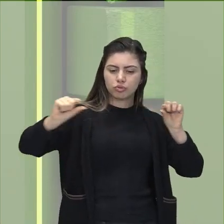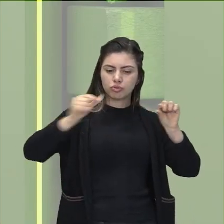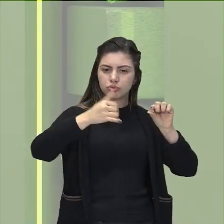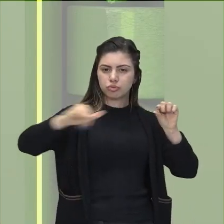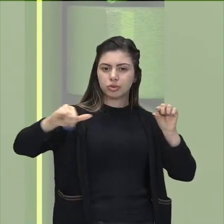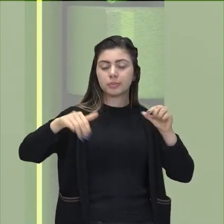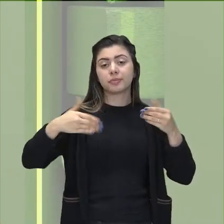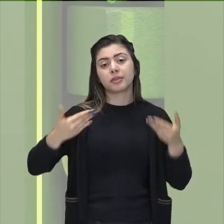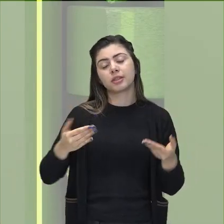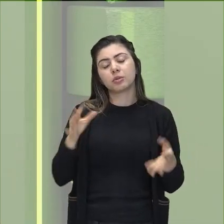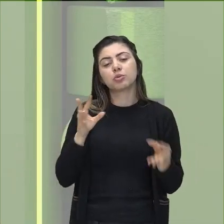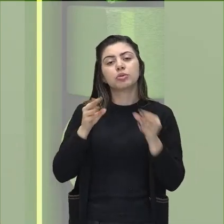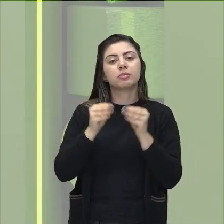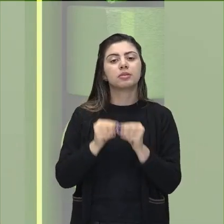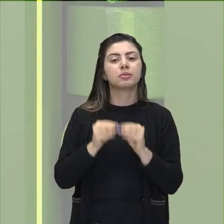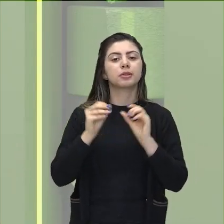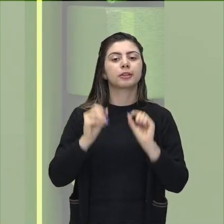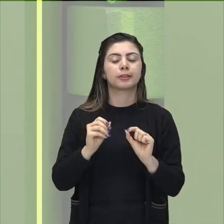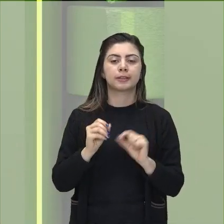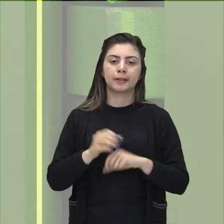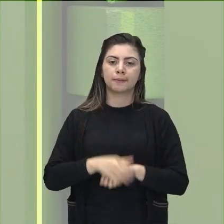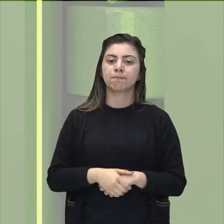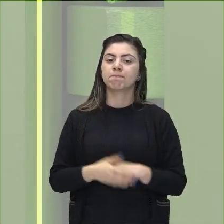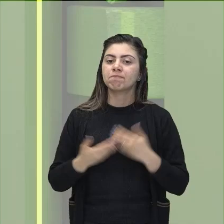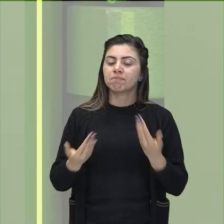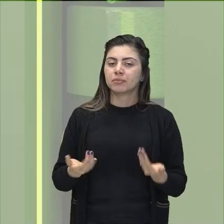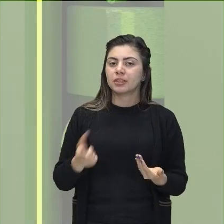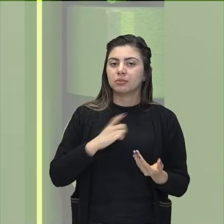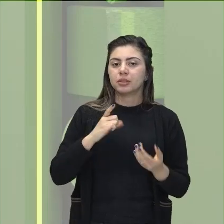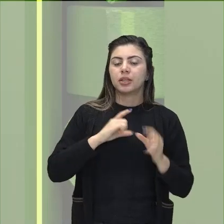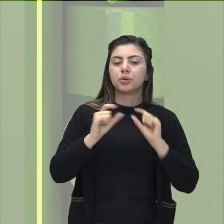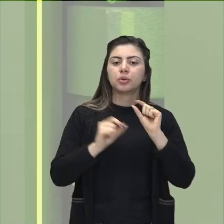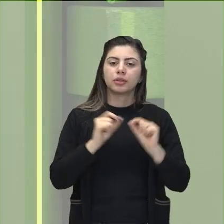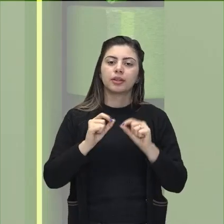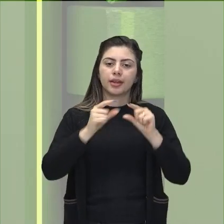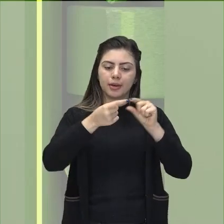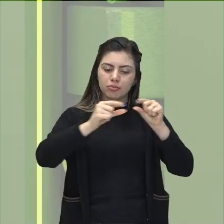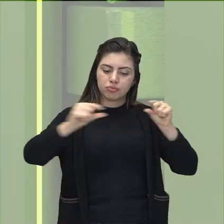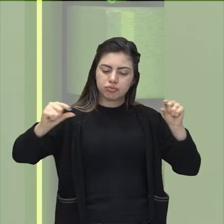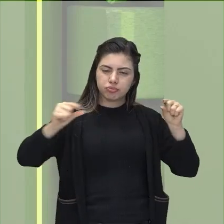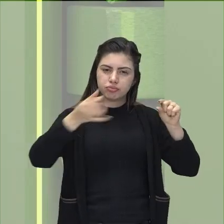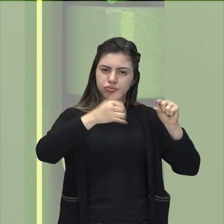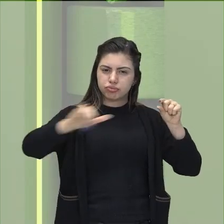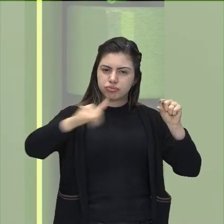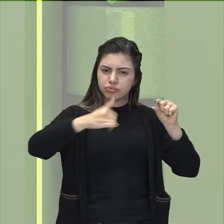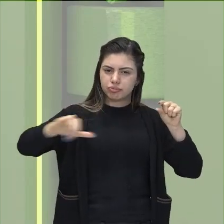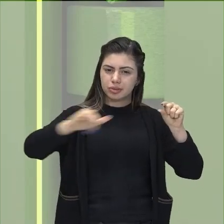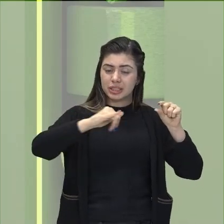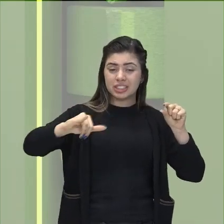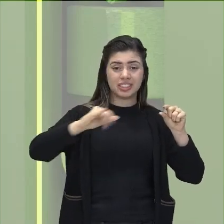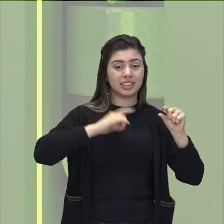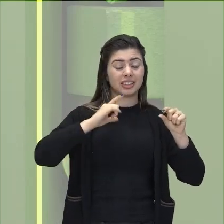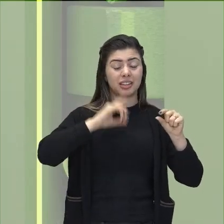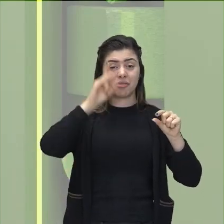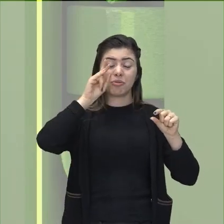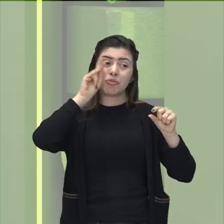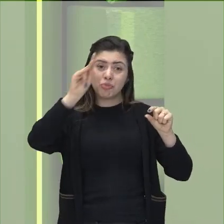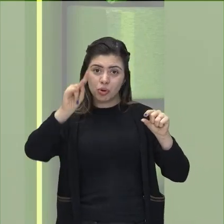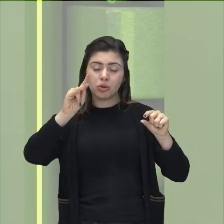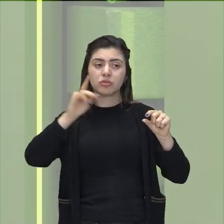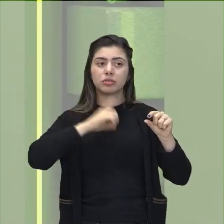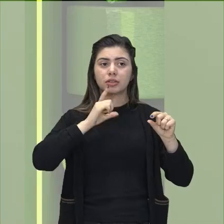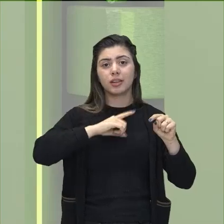querendo dizer aqui para vocês é a respeito dessa tensão da transmissão e essa tensão que tem diferentes